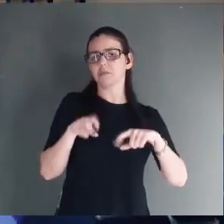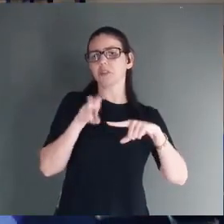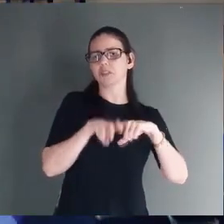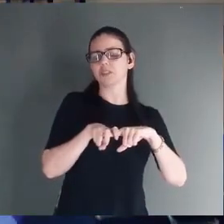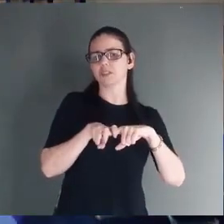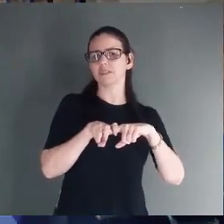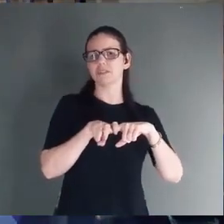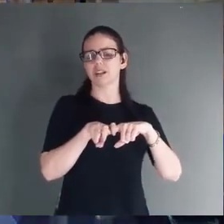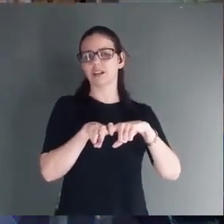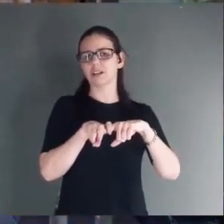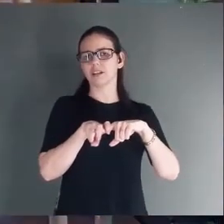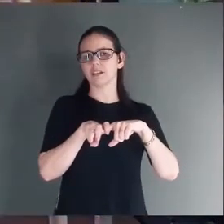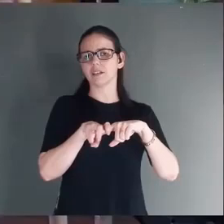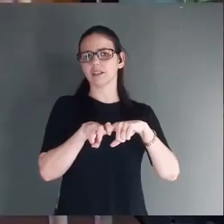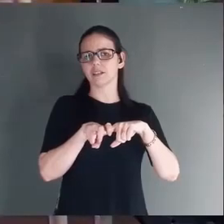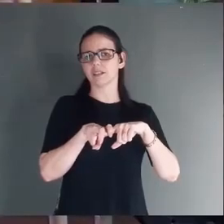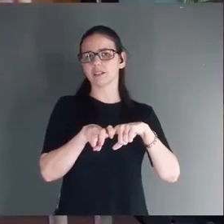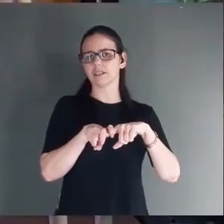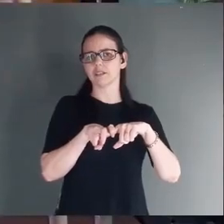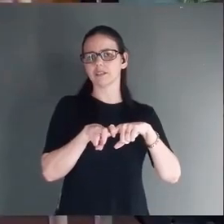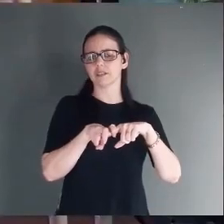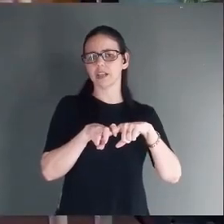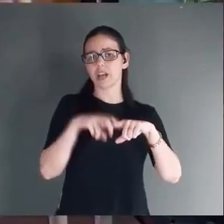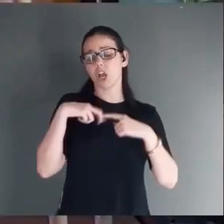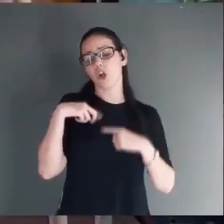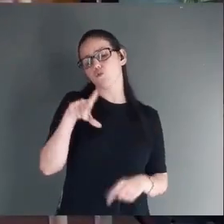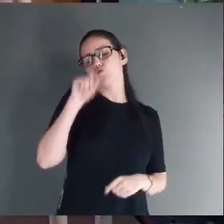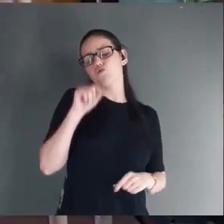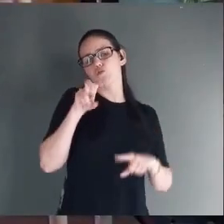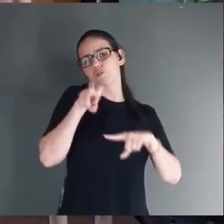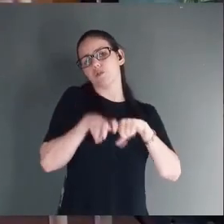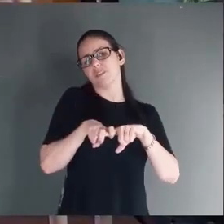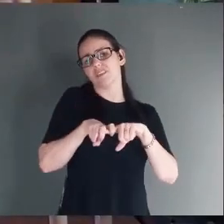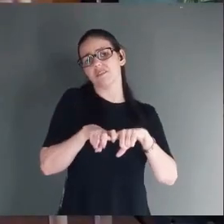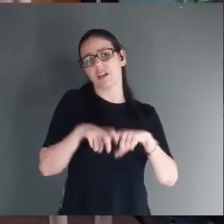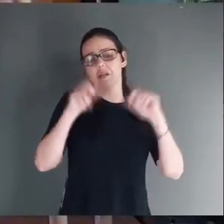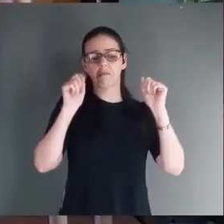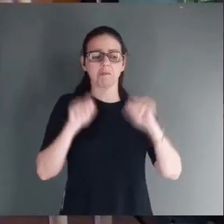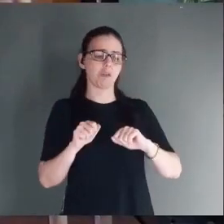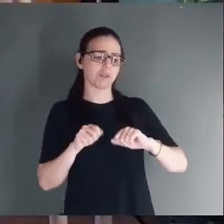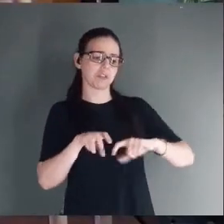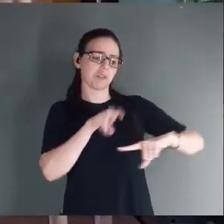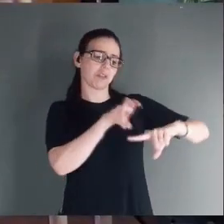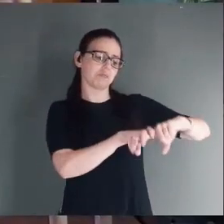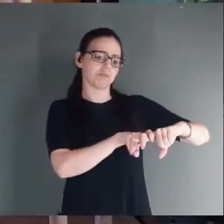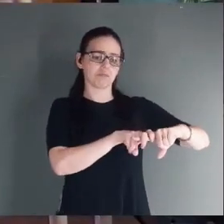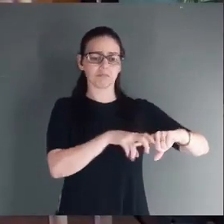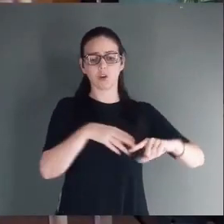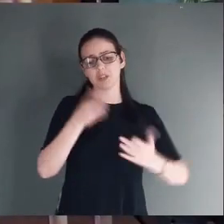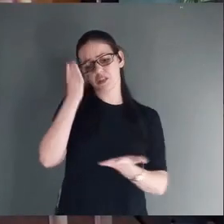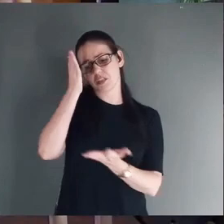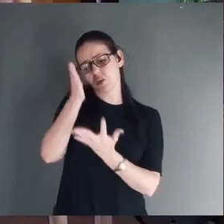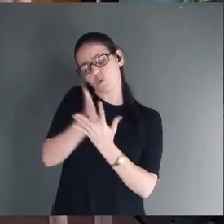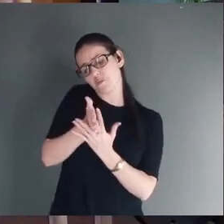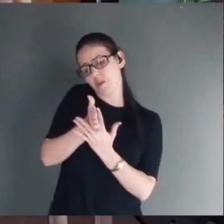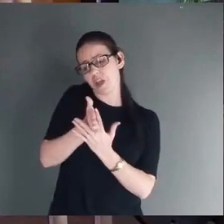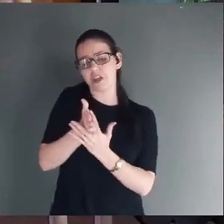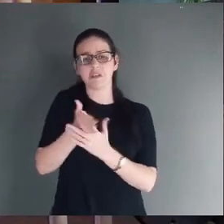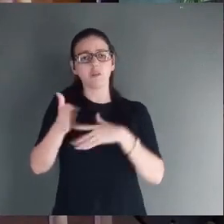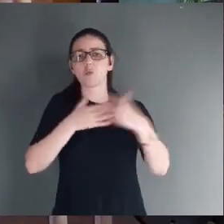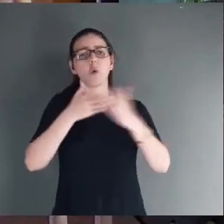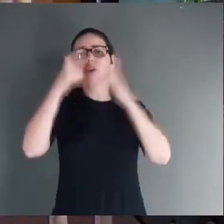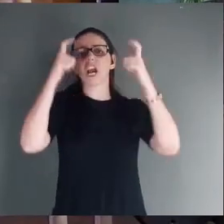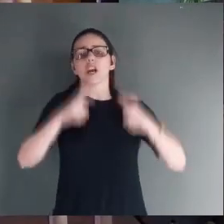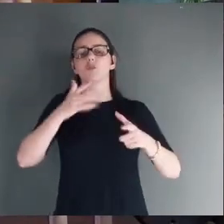A cabeceira é onde ele escolhe sentar. Pode ser na ponta. Pode ser no canto. Pode ser no meio. Aonde ele está é a